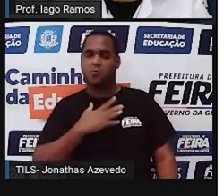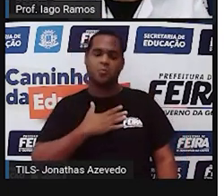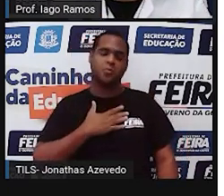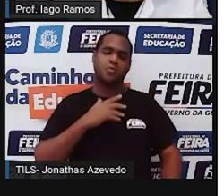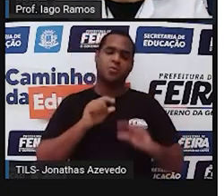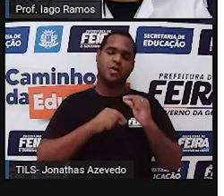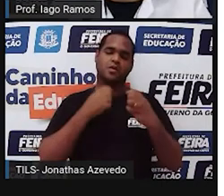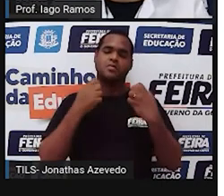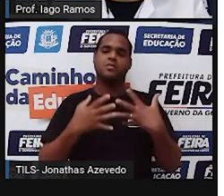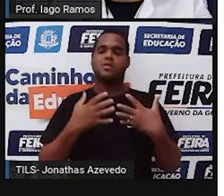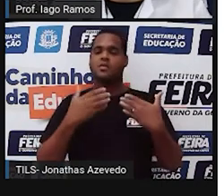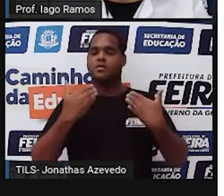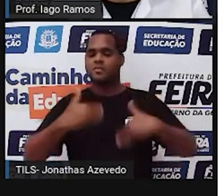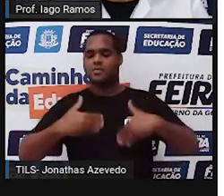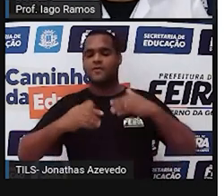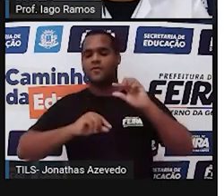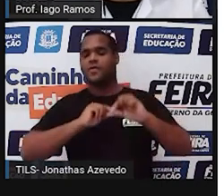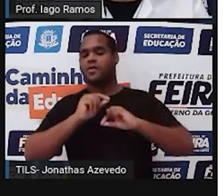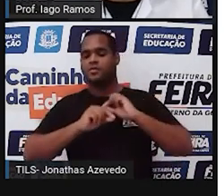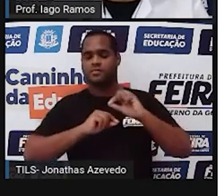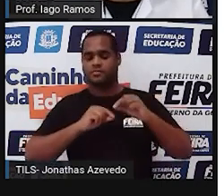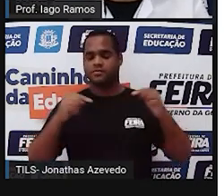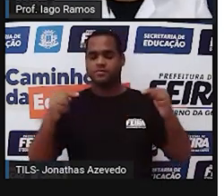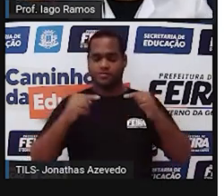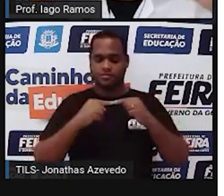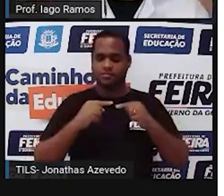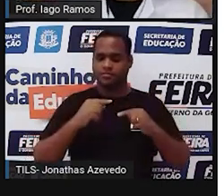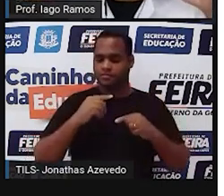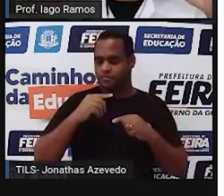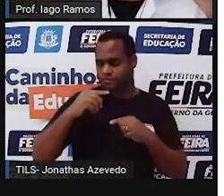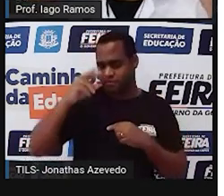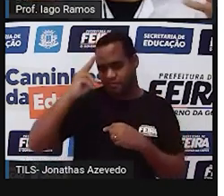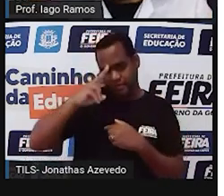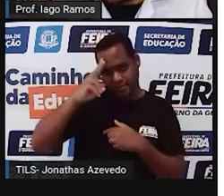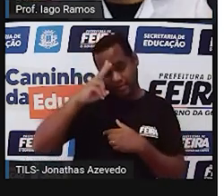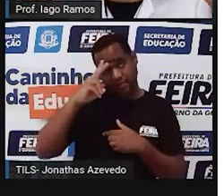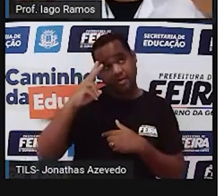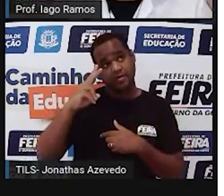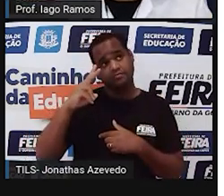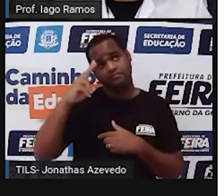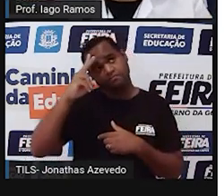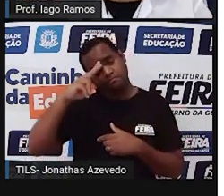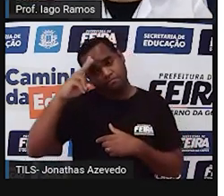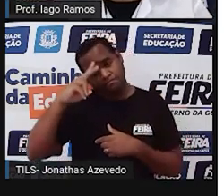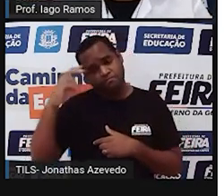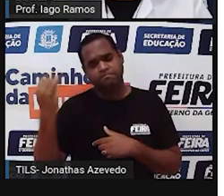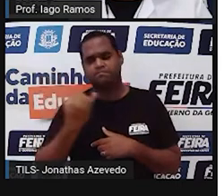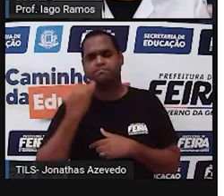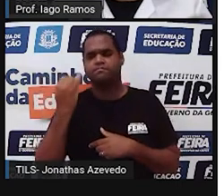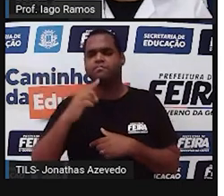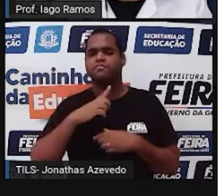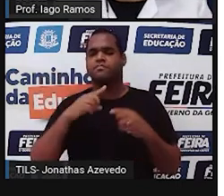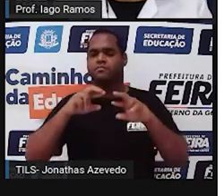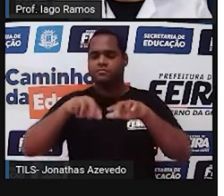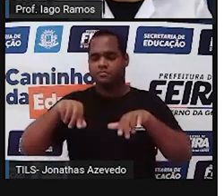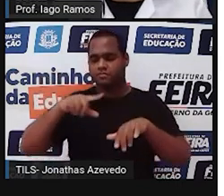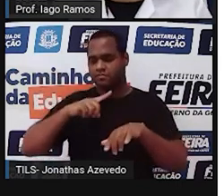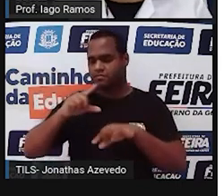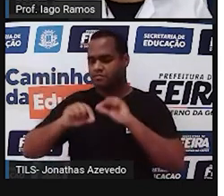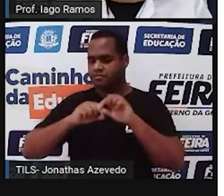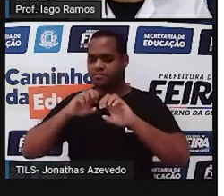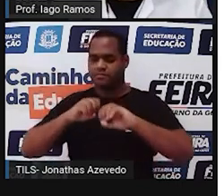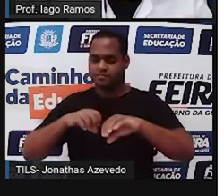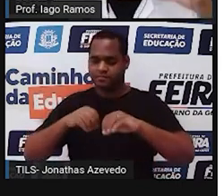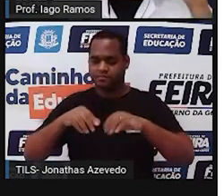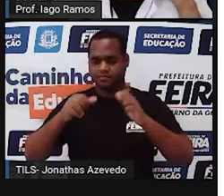que caísse nessa prova você teria que ter lembranças ou você tem que ter lembranças de momentos dessa aula